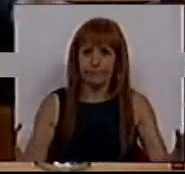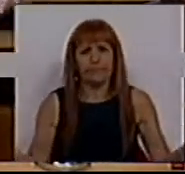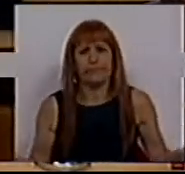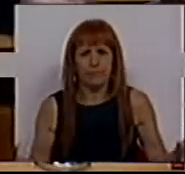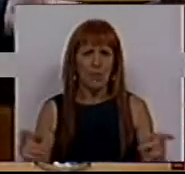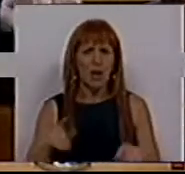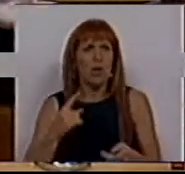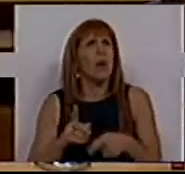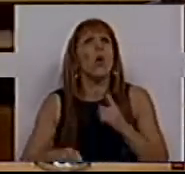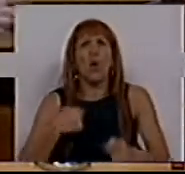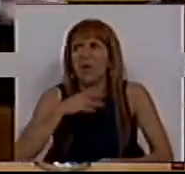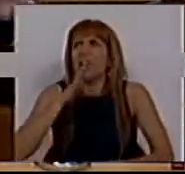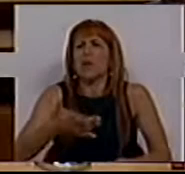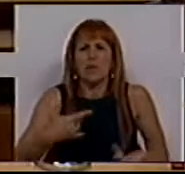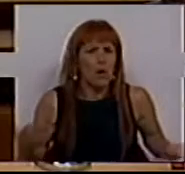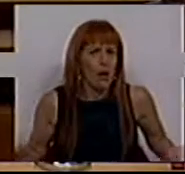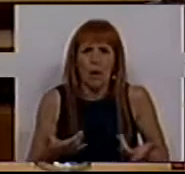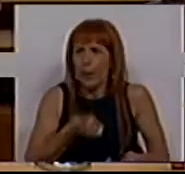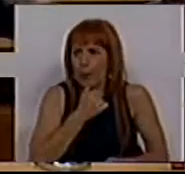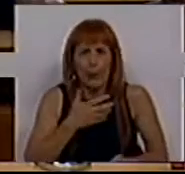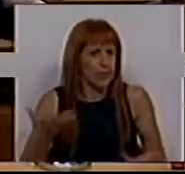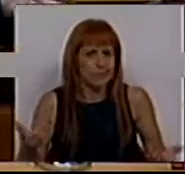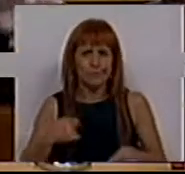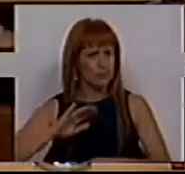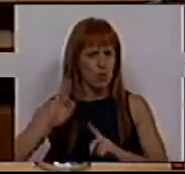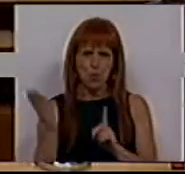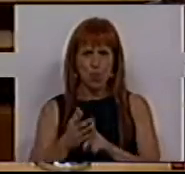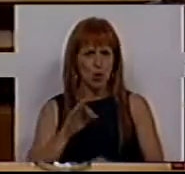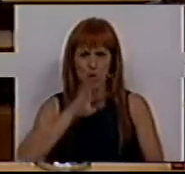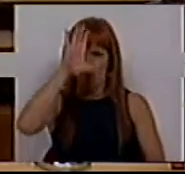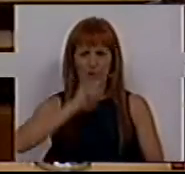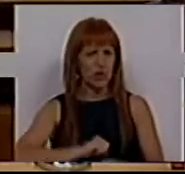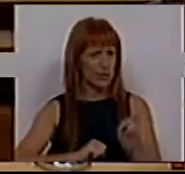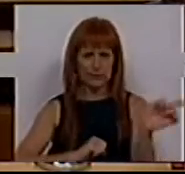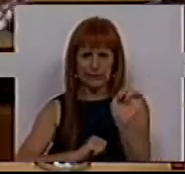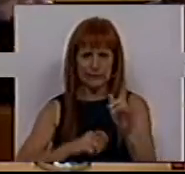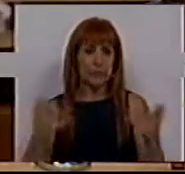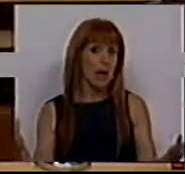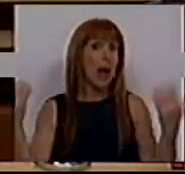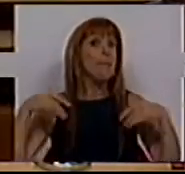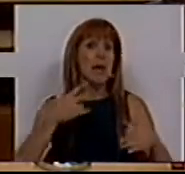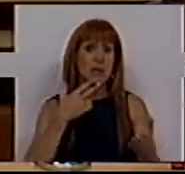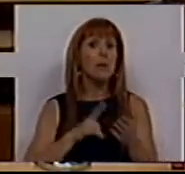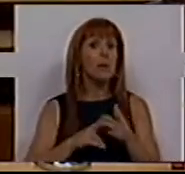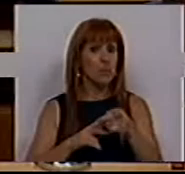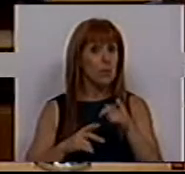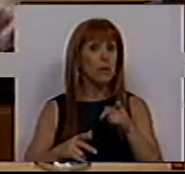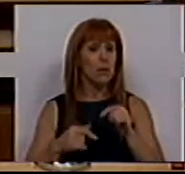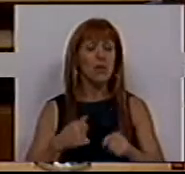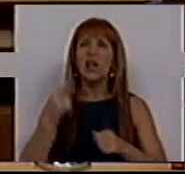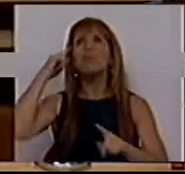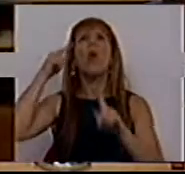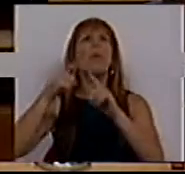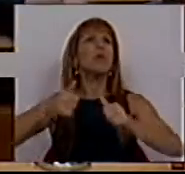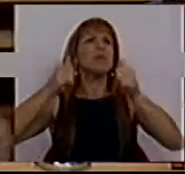enfim, não sei o que é que se há de dizer, eu não quero penalizar o Sr. Ministro Jorge Moreira da Silva, mas a verdade é que as